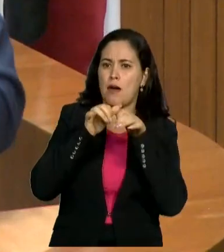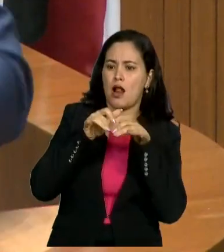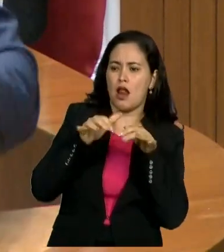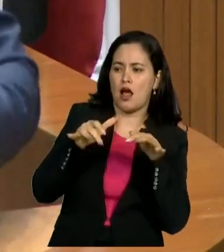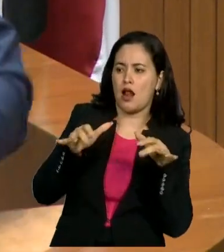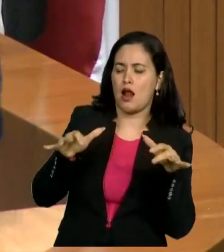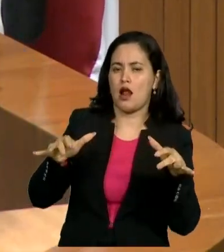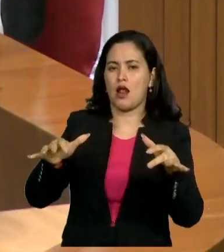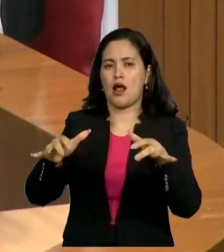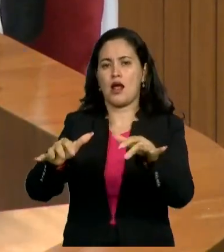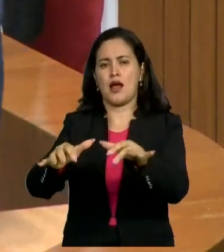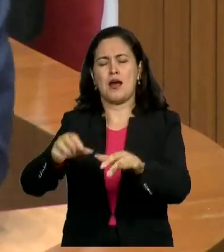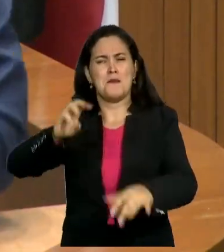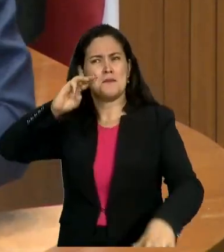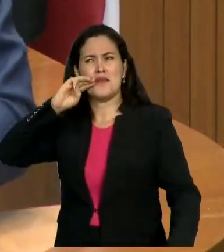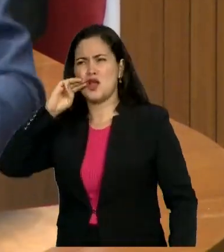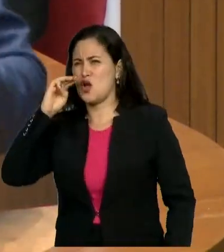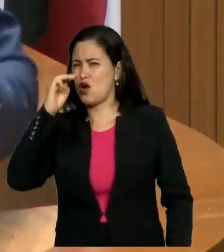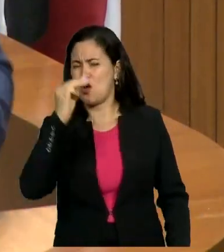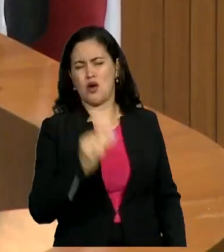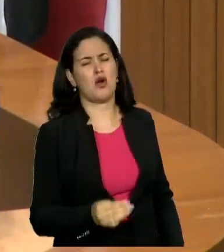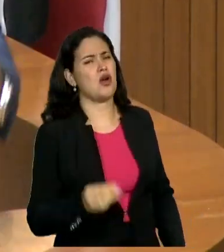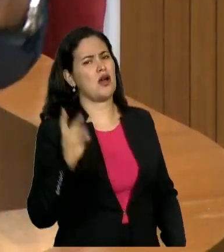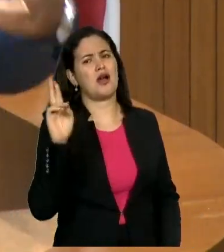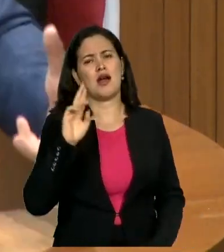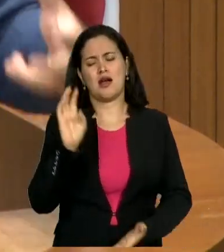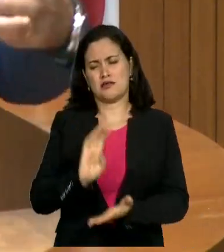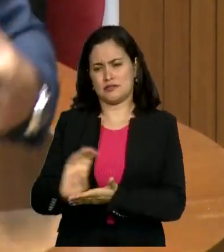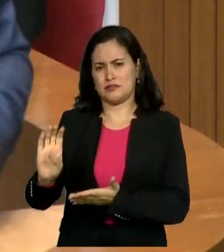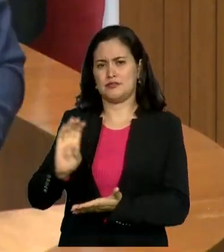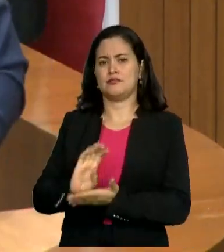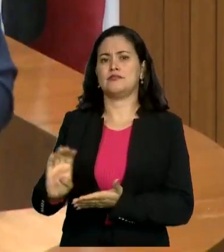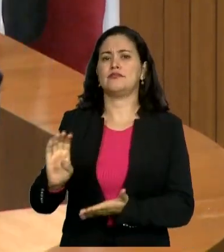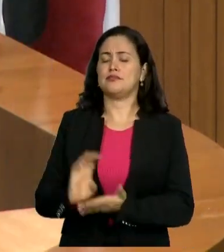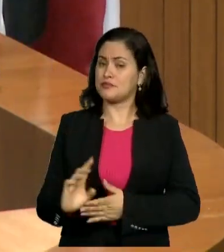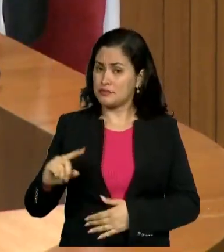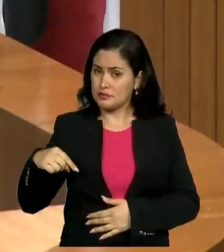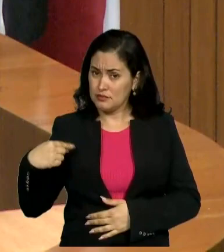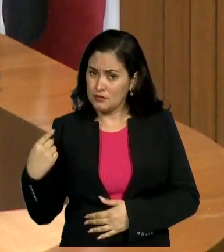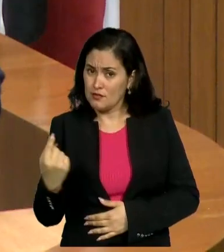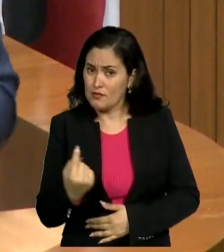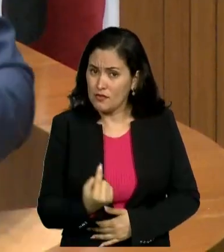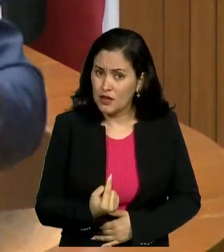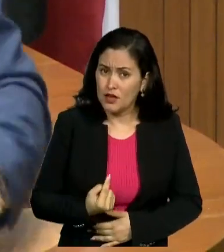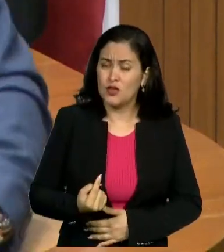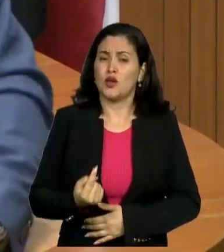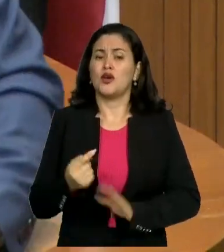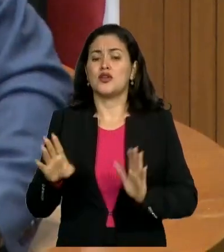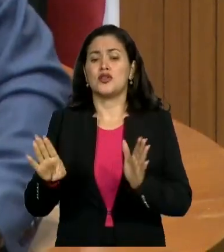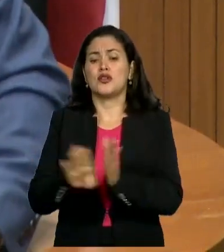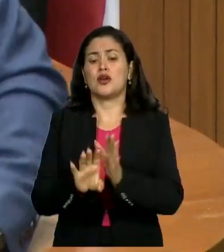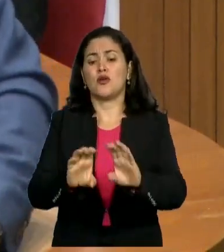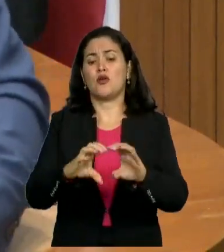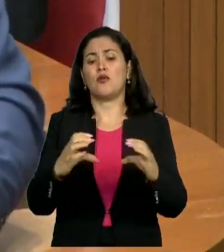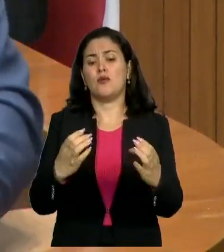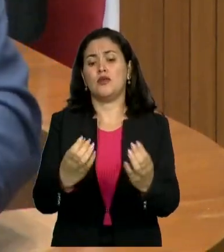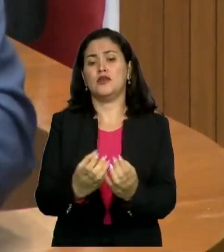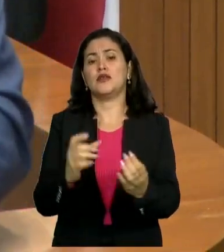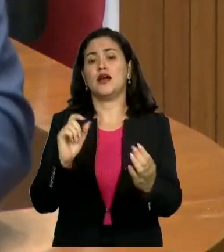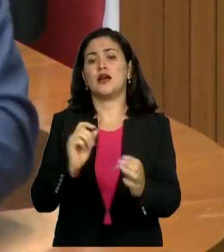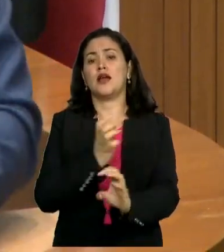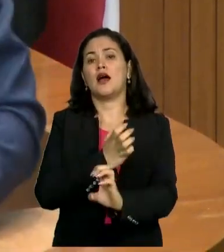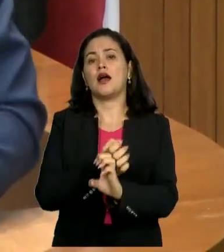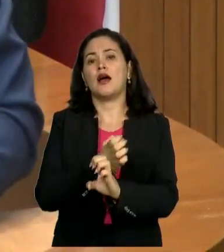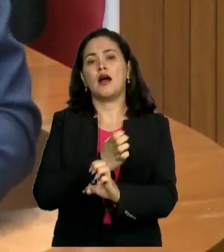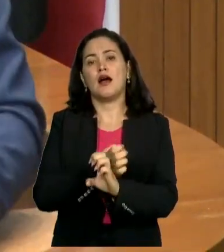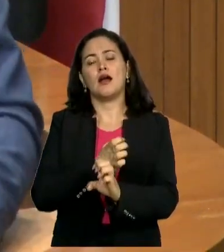nós, com isso, atendemos as comunidades que a CAEMA tem competência. Mas, no entanto, a Barra do Corda